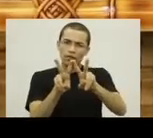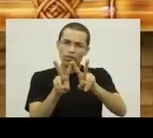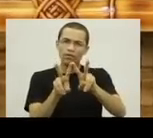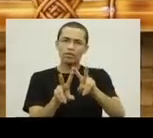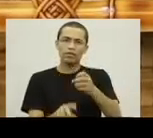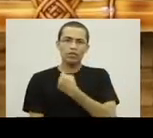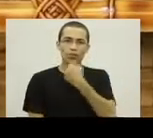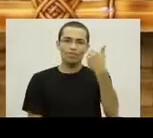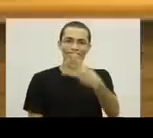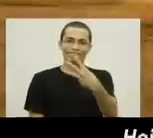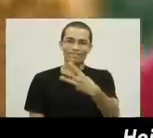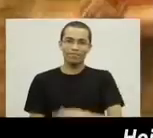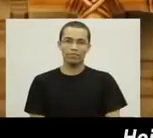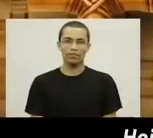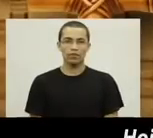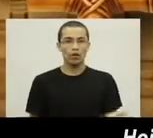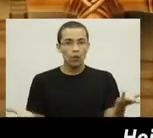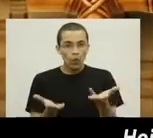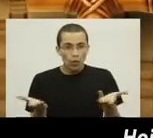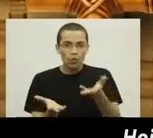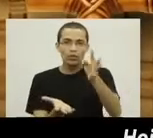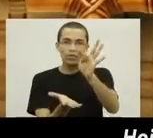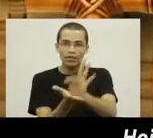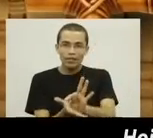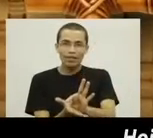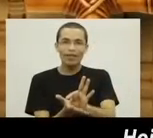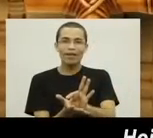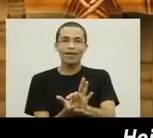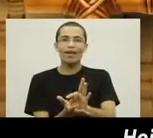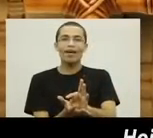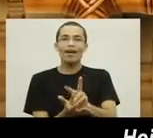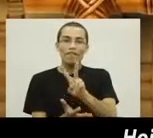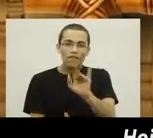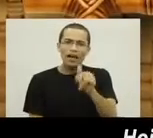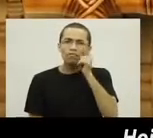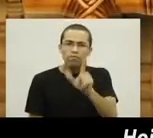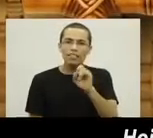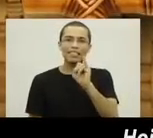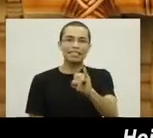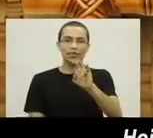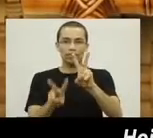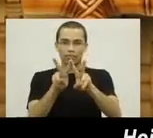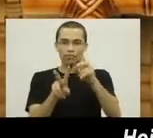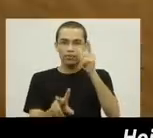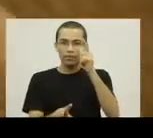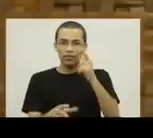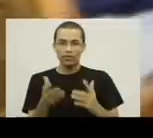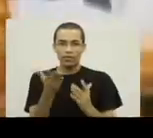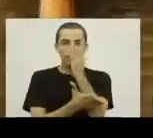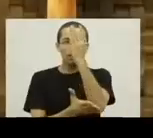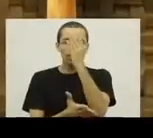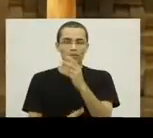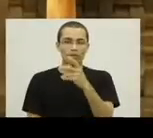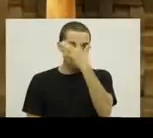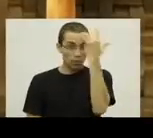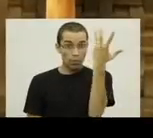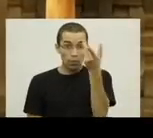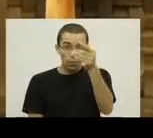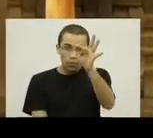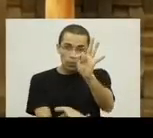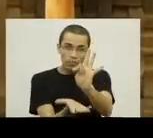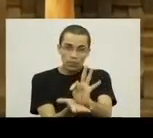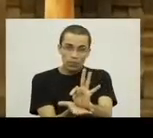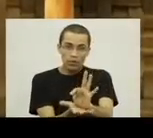por mim. 13 na cabeça. Hoje, Terezina só tem a ganhar votando em Hélito Dias. Povo de Terezina,